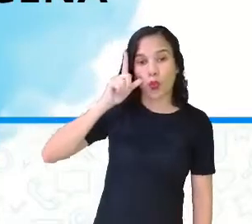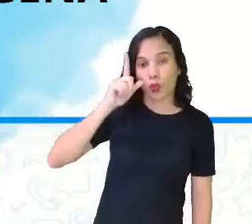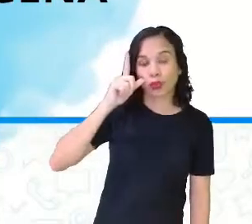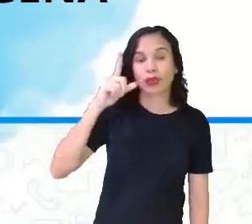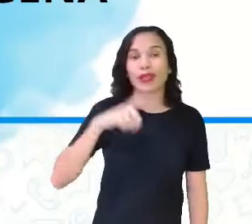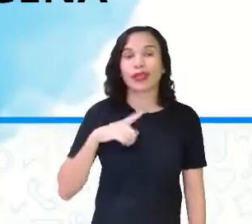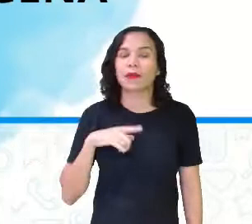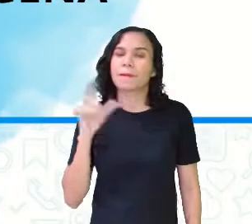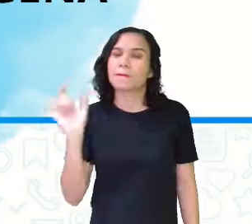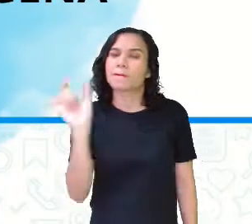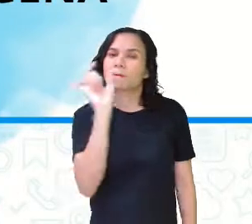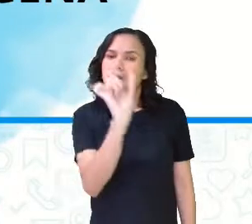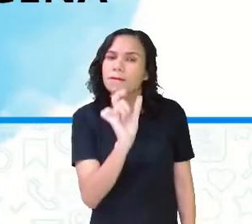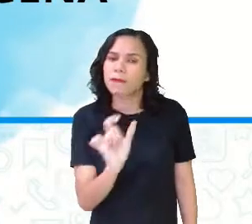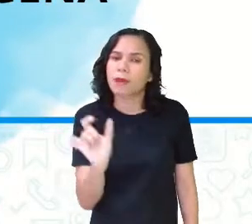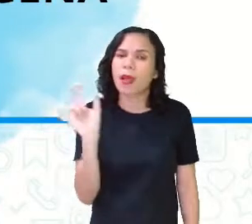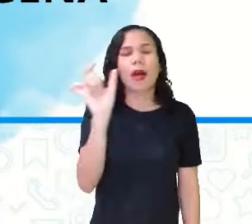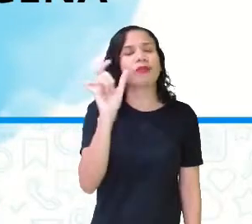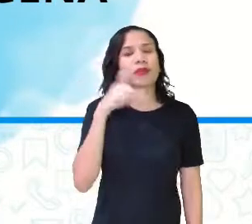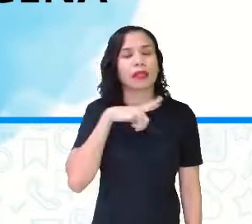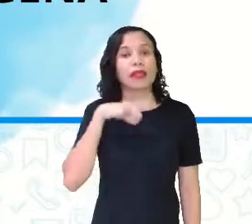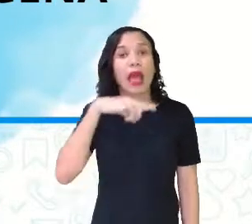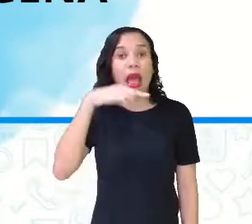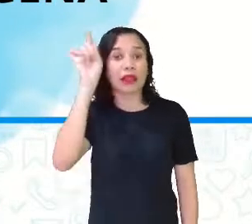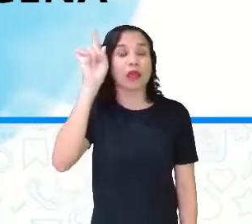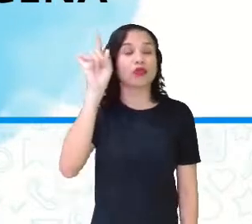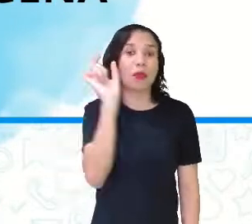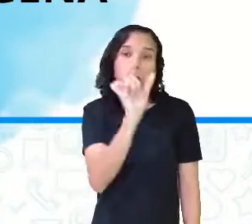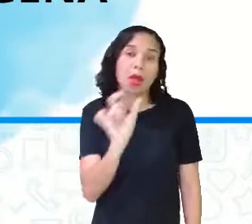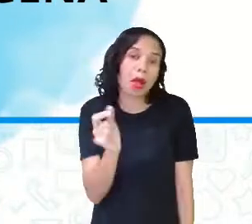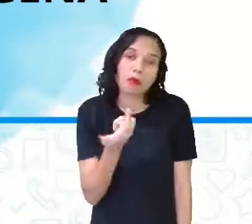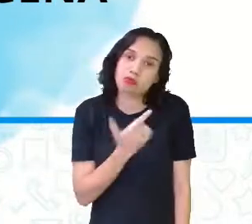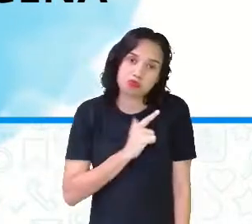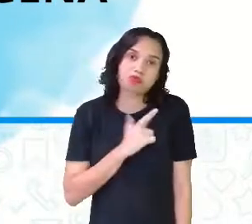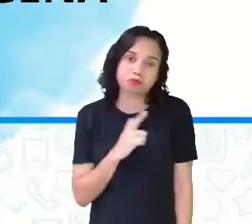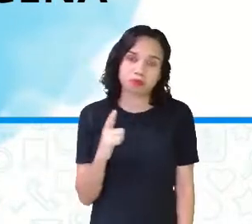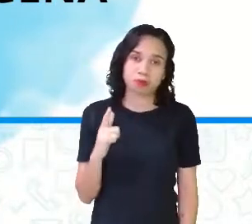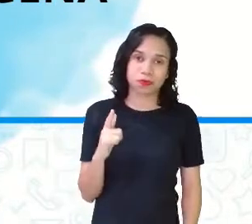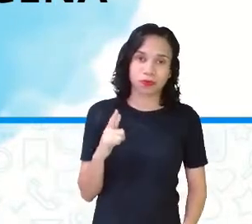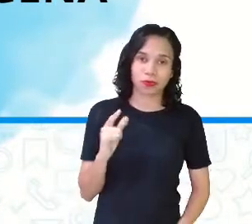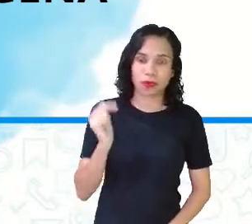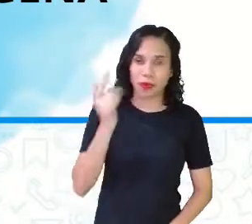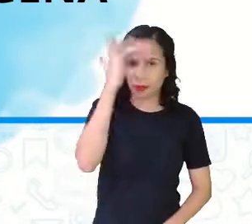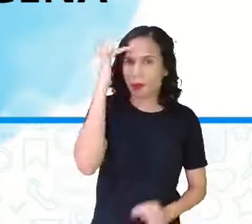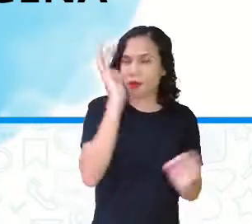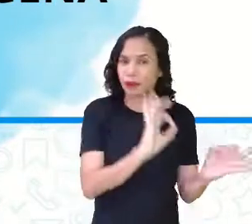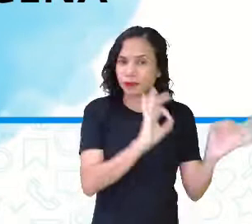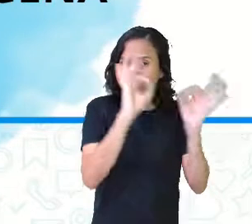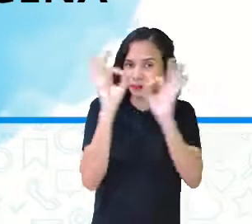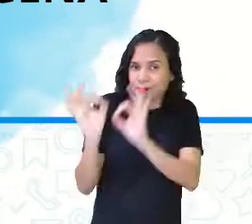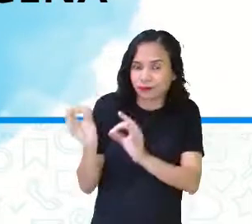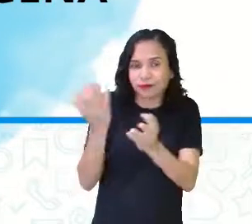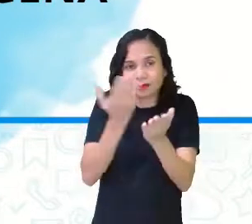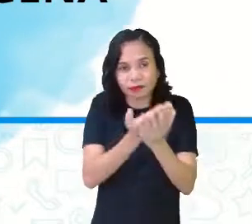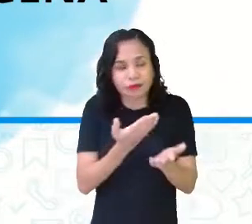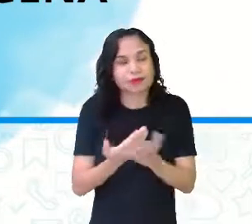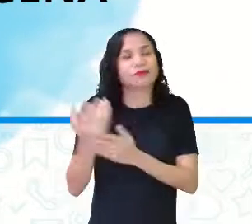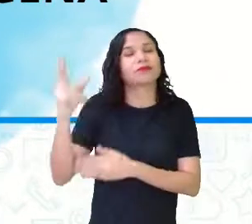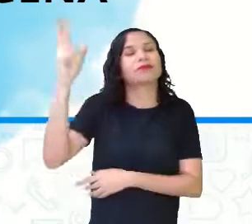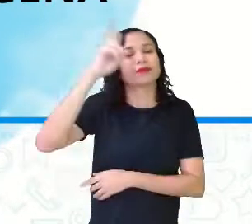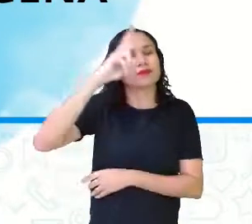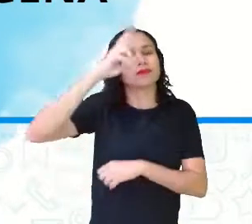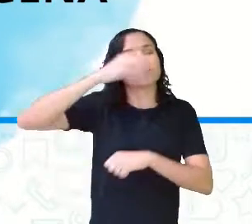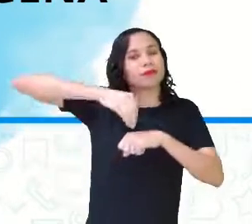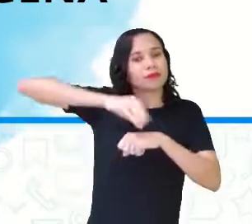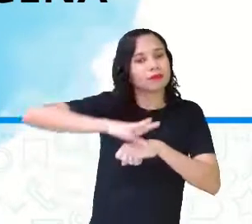tem palavras aí acentuadas e palavras não acentuadas. Quem acompanha a nossa aula, lembra que eu dei